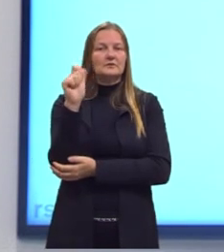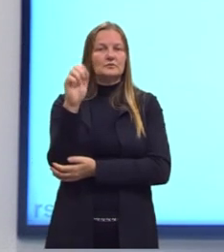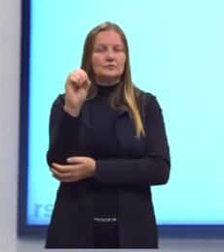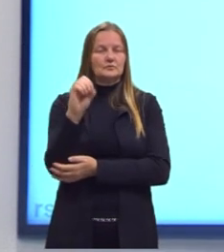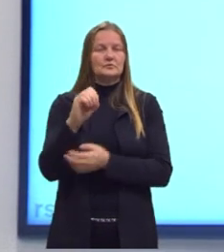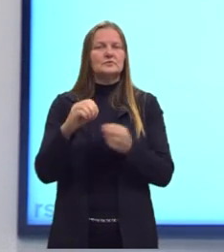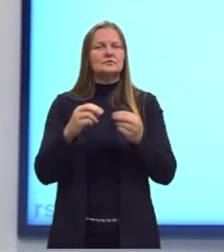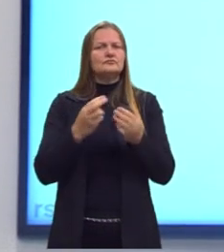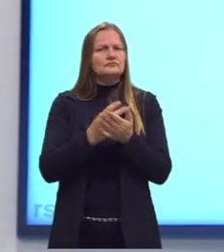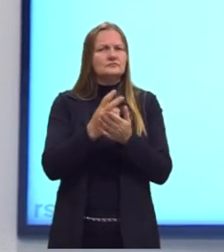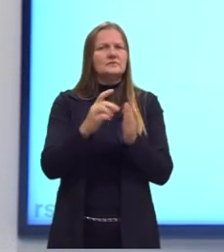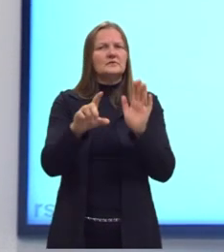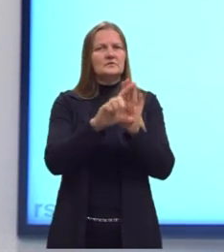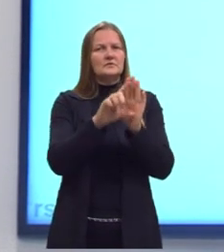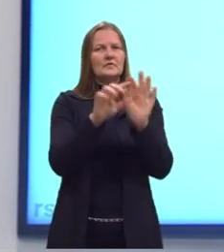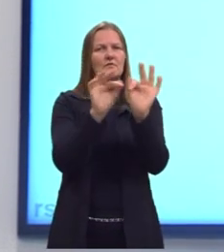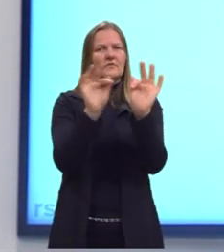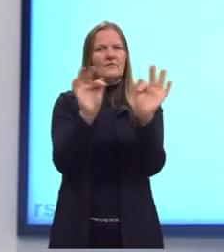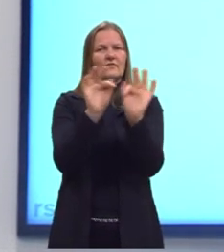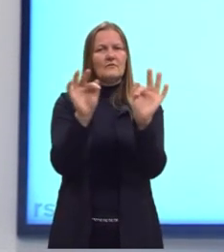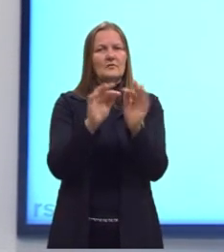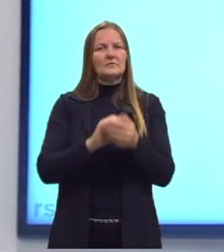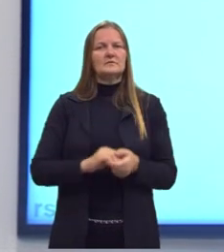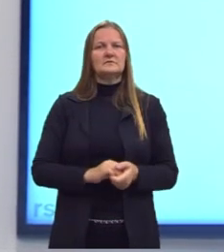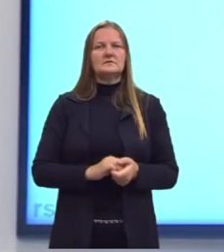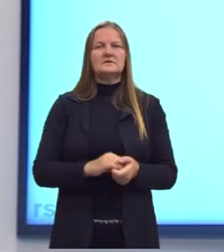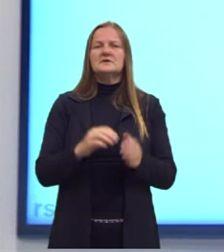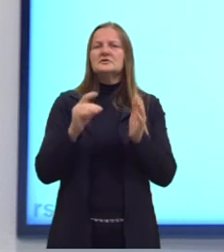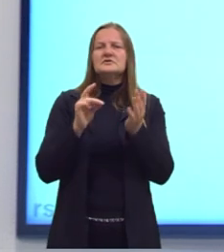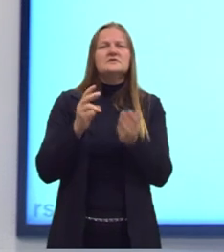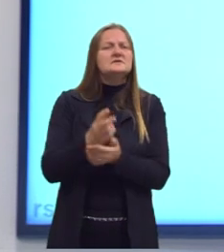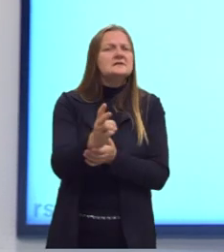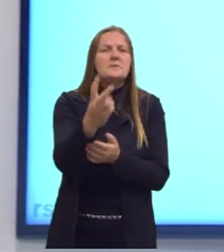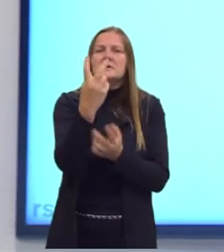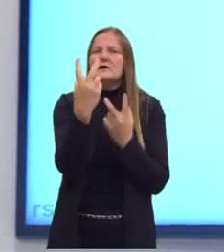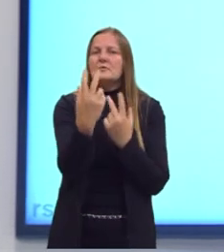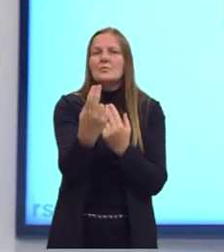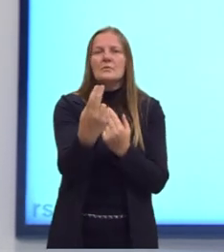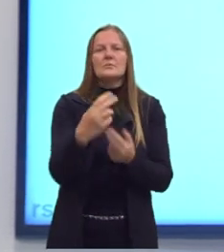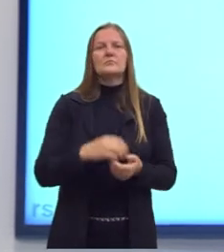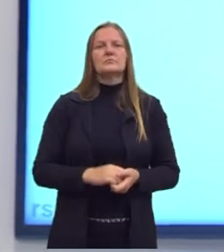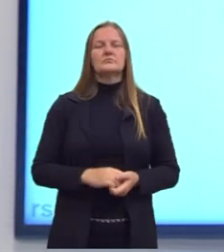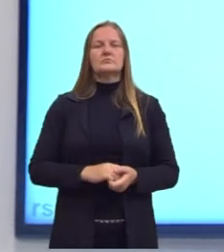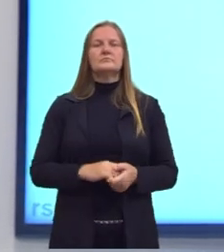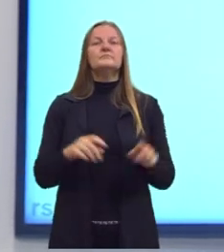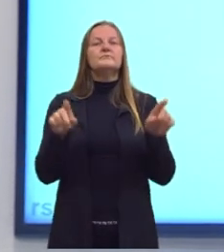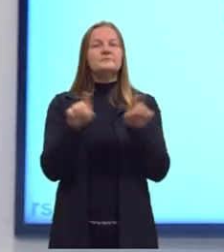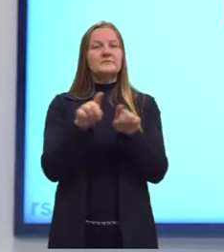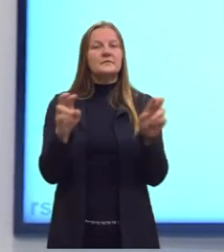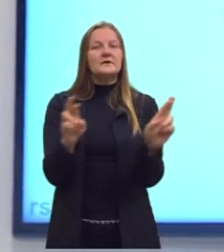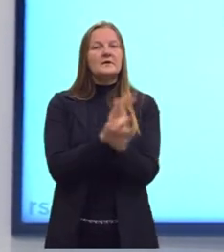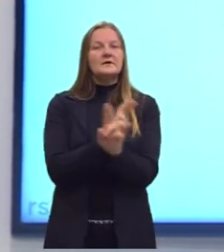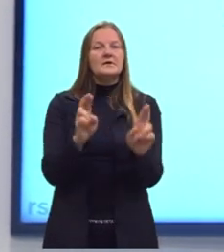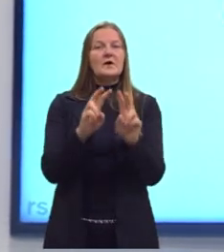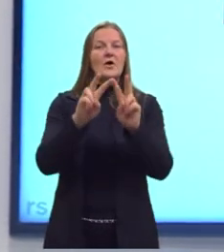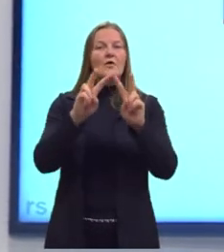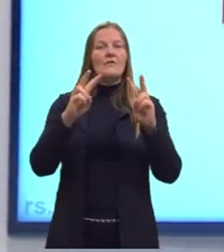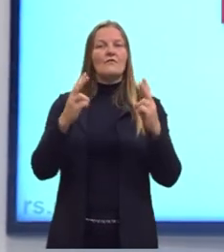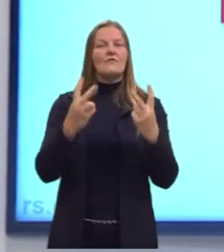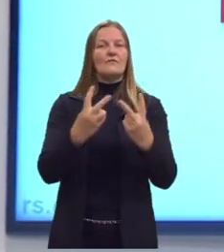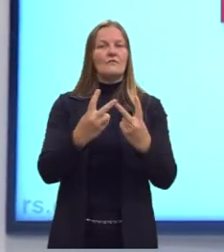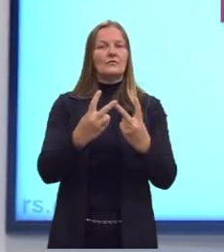que é aquela constante, é um valor fixo. E também eu posso relacionar o volume de